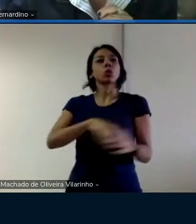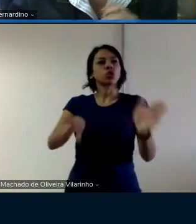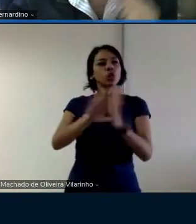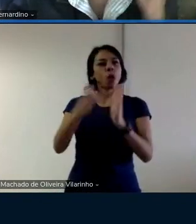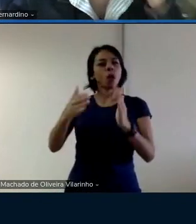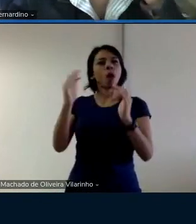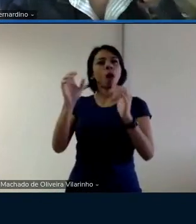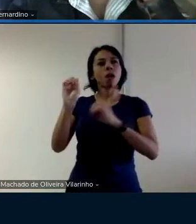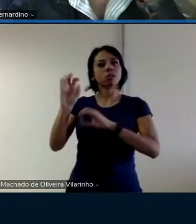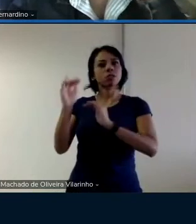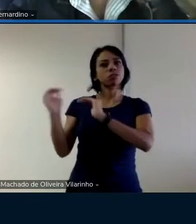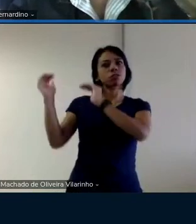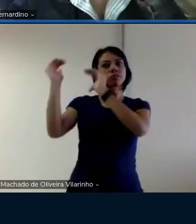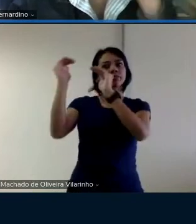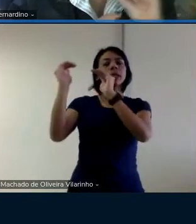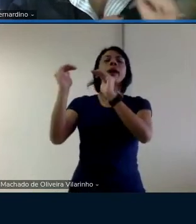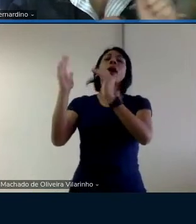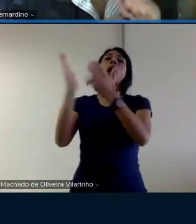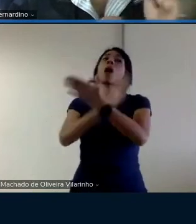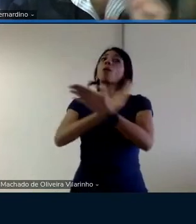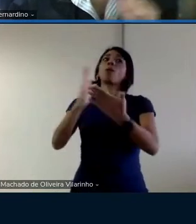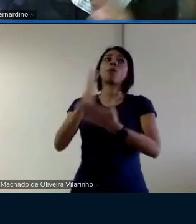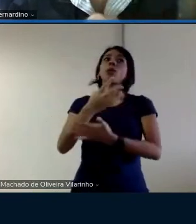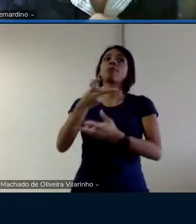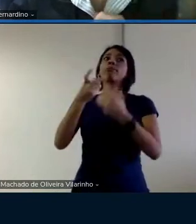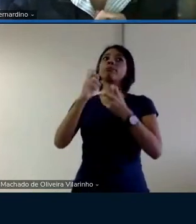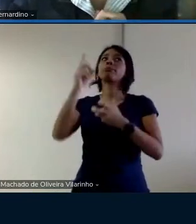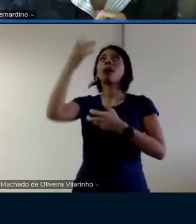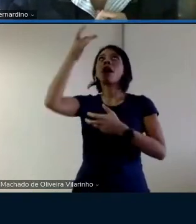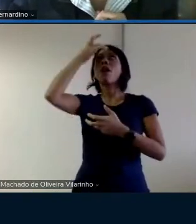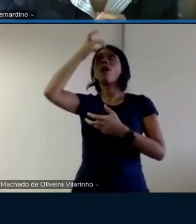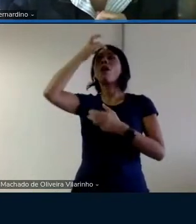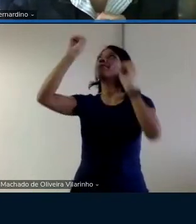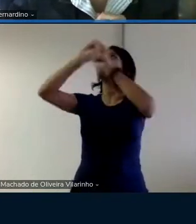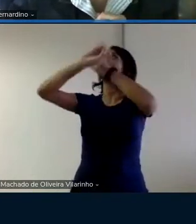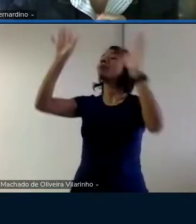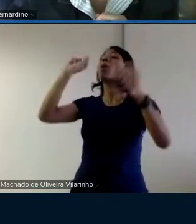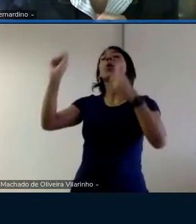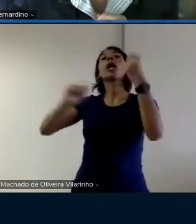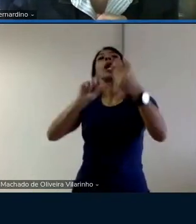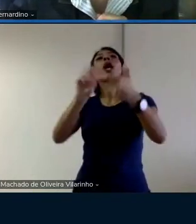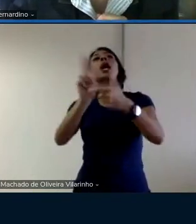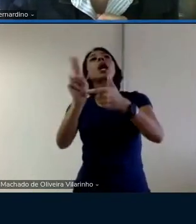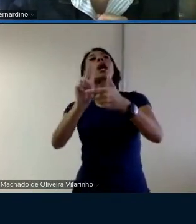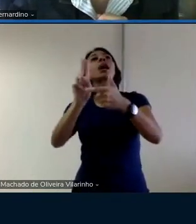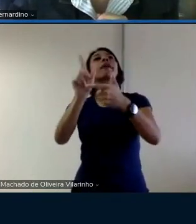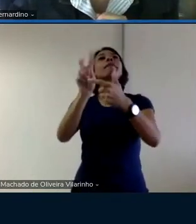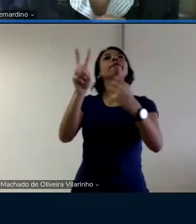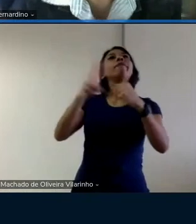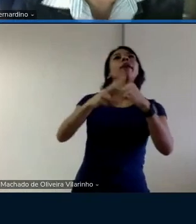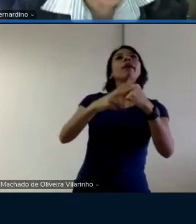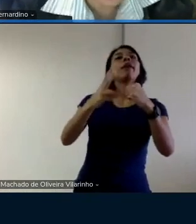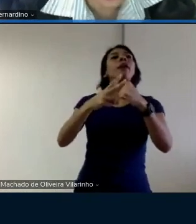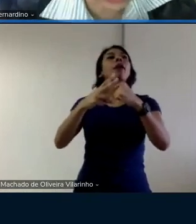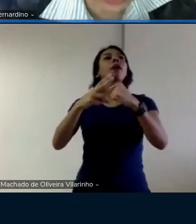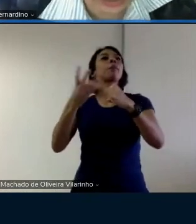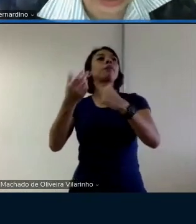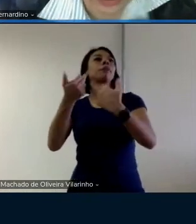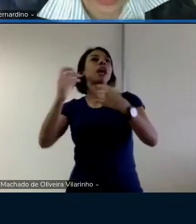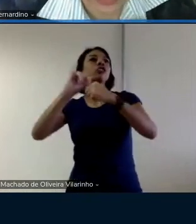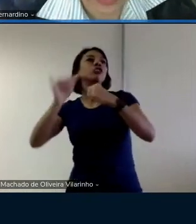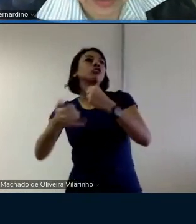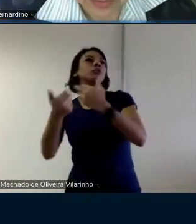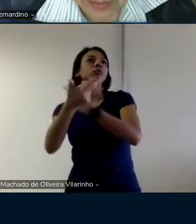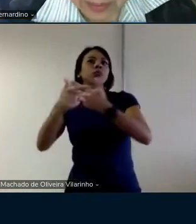ensino superior muitos não têm essa consciência de classes morfológicas tá? muitos não